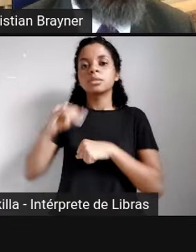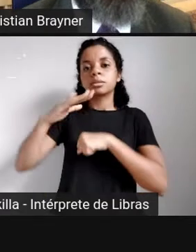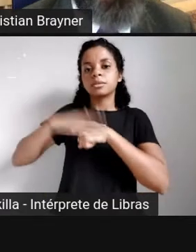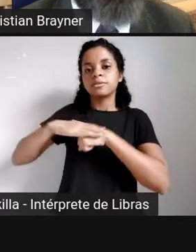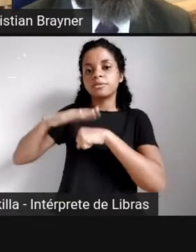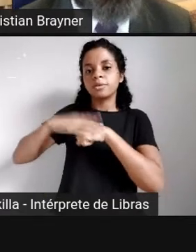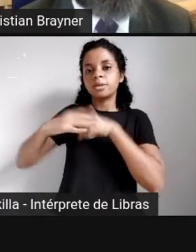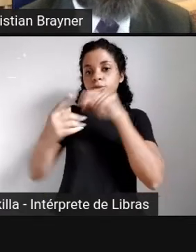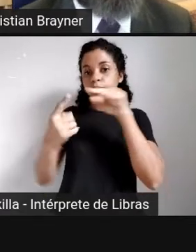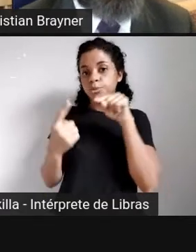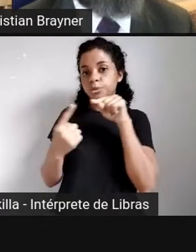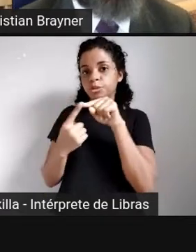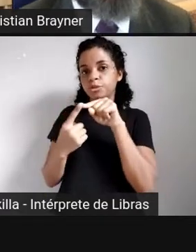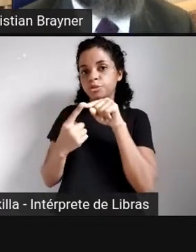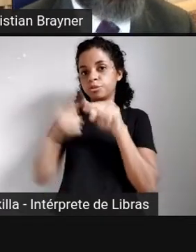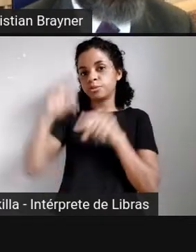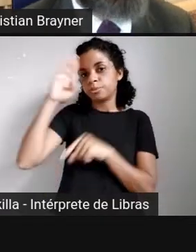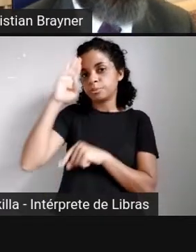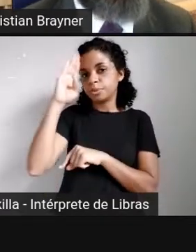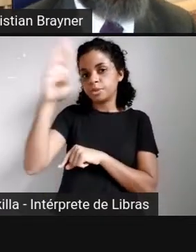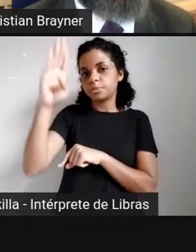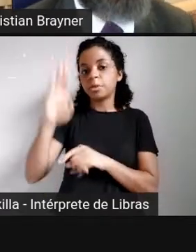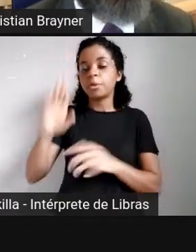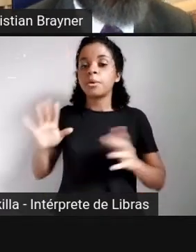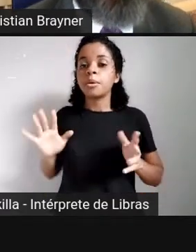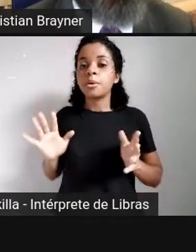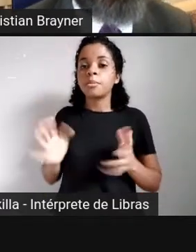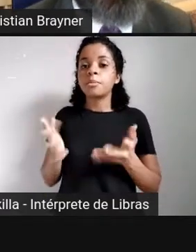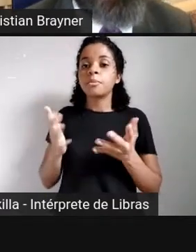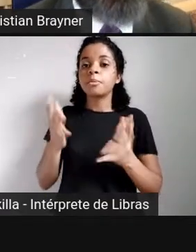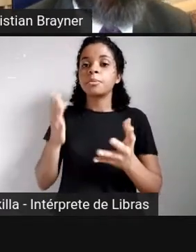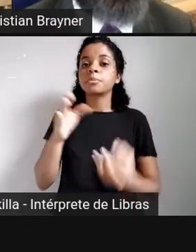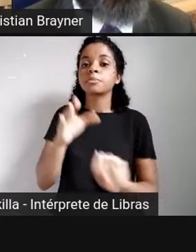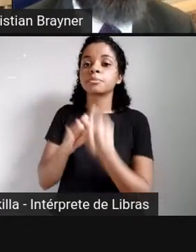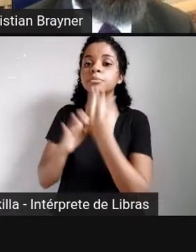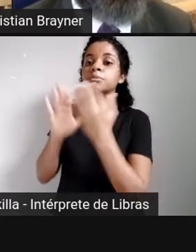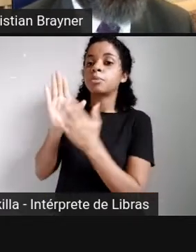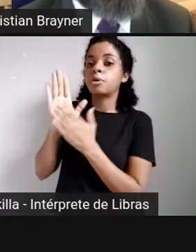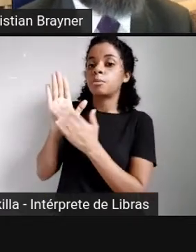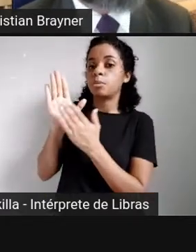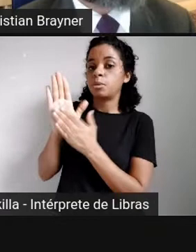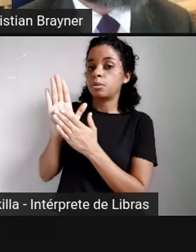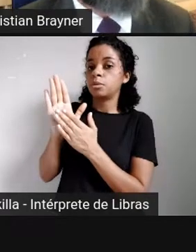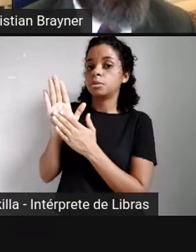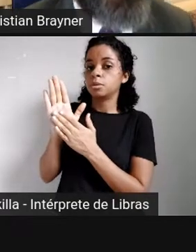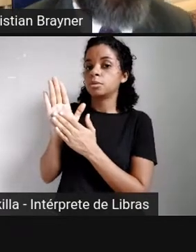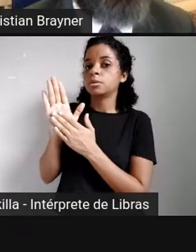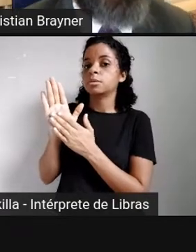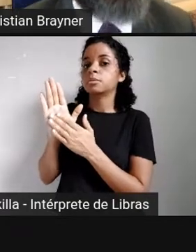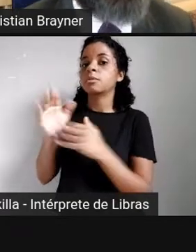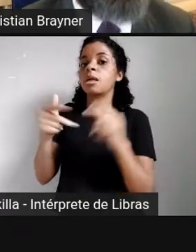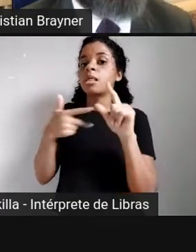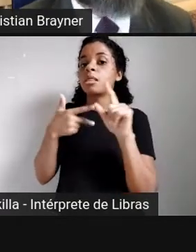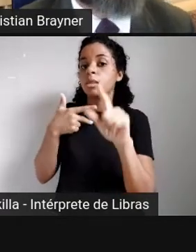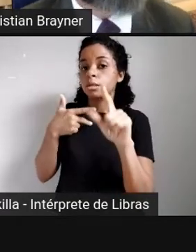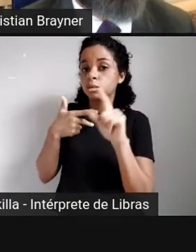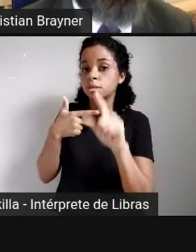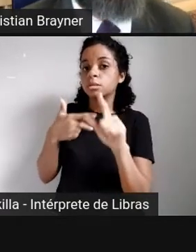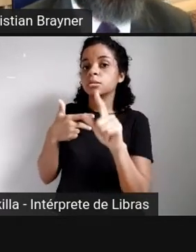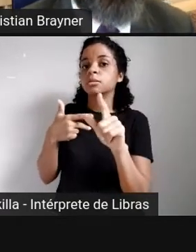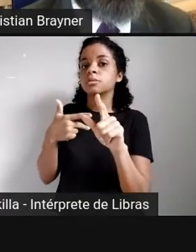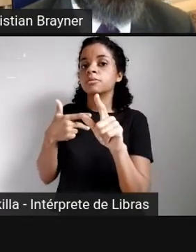objetivo principal a promoção de formulação de proposições legislativas, isso gera, naquele